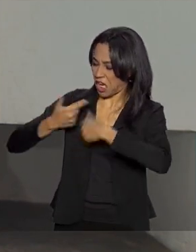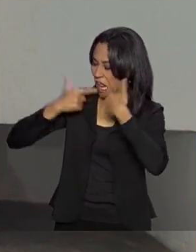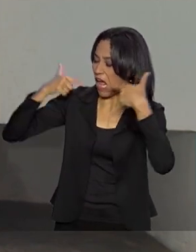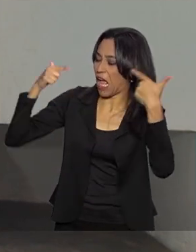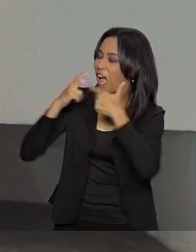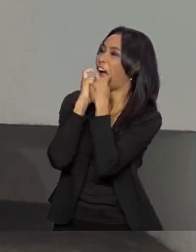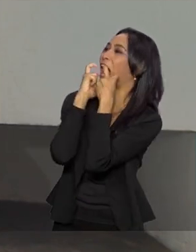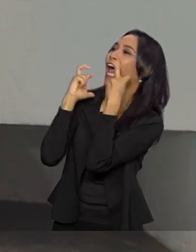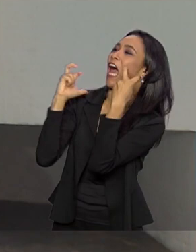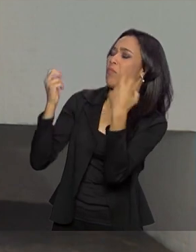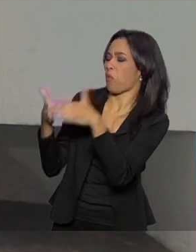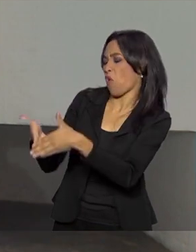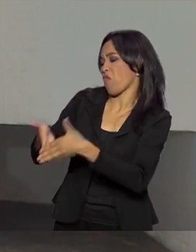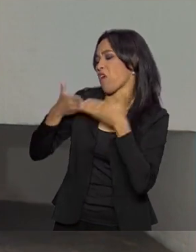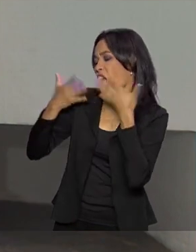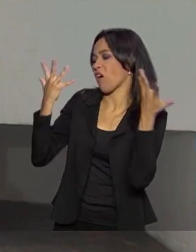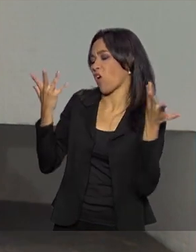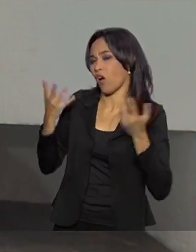favor.